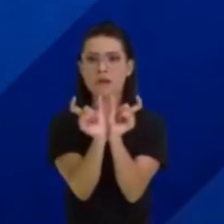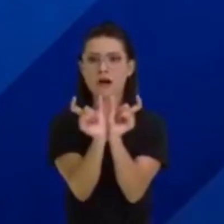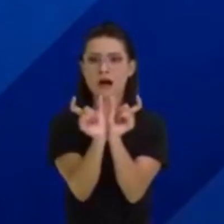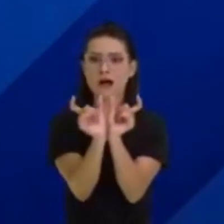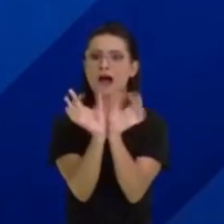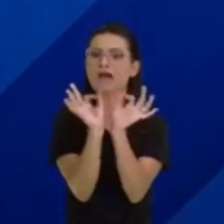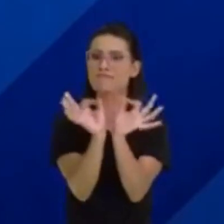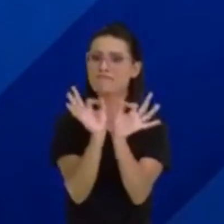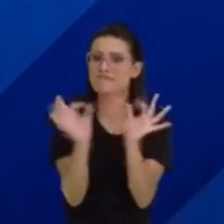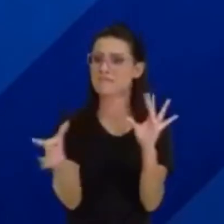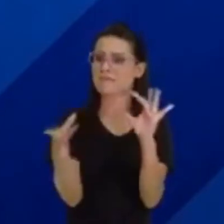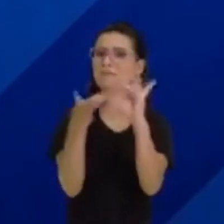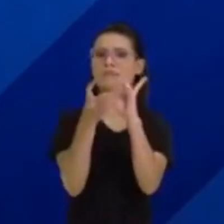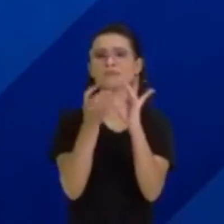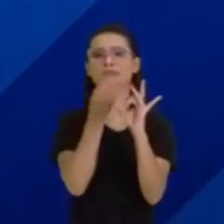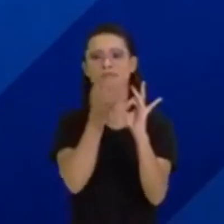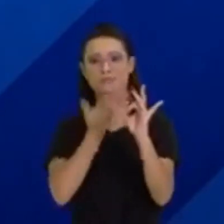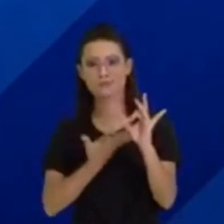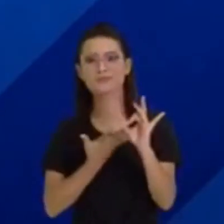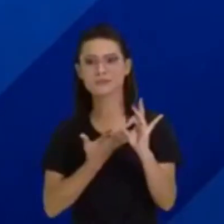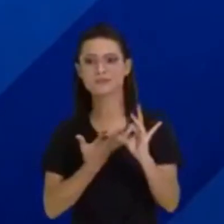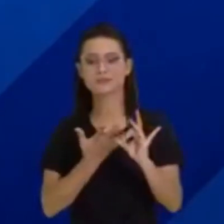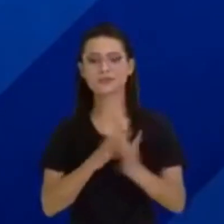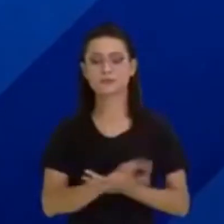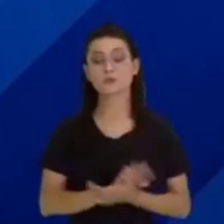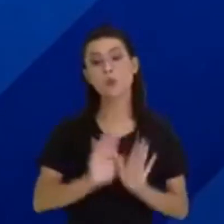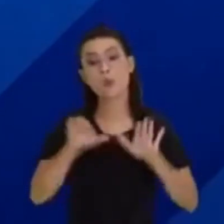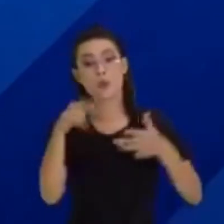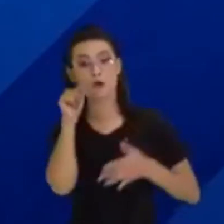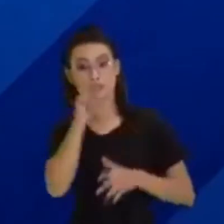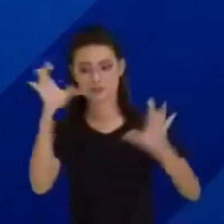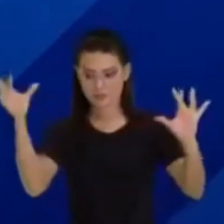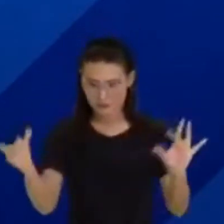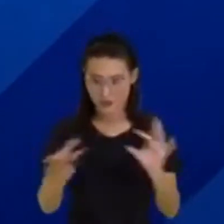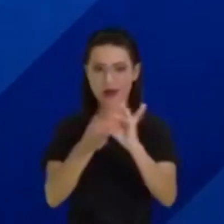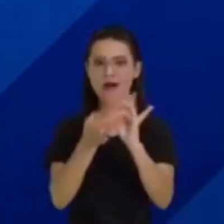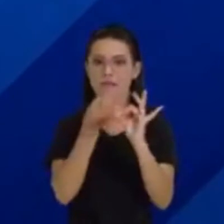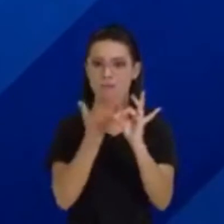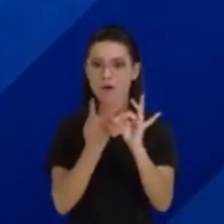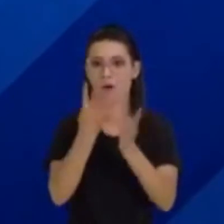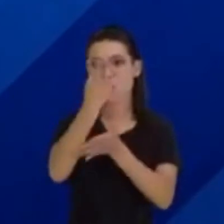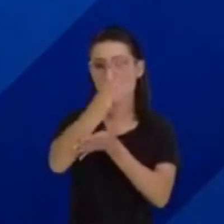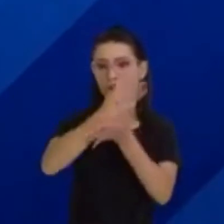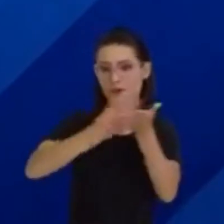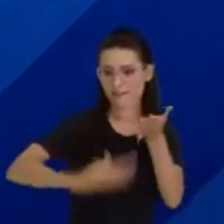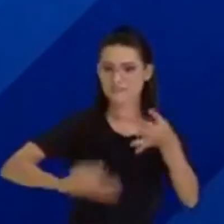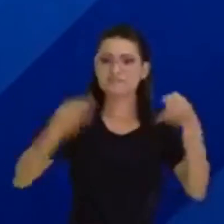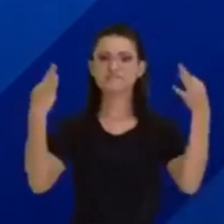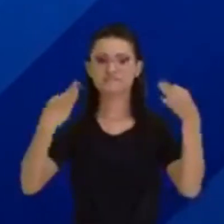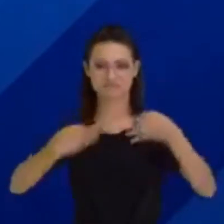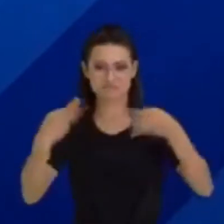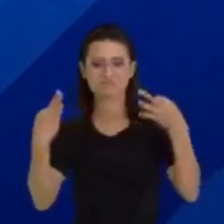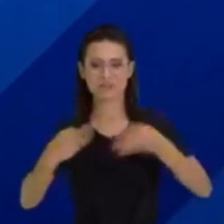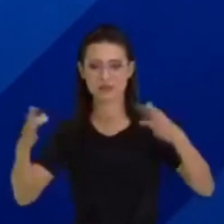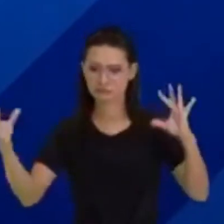interligadas. Quando isso acontece, o texto está coeso.